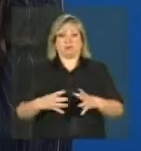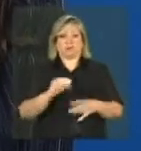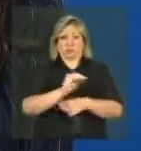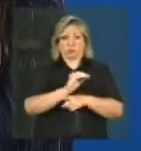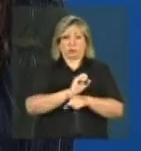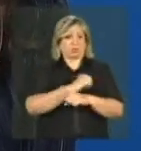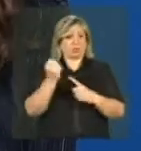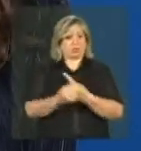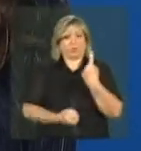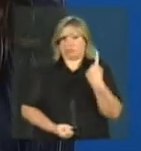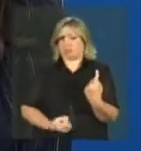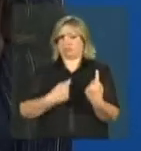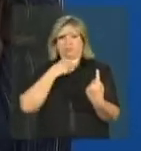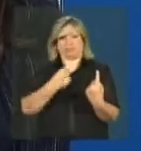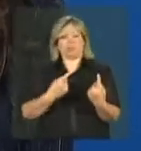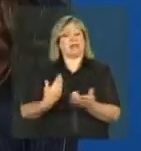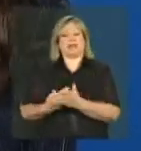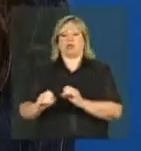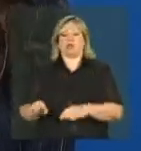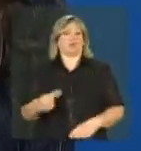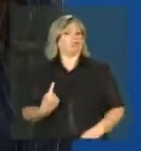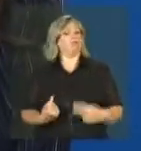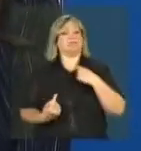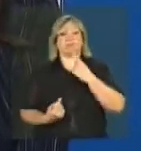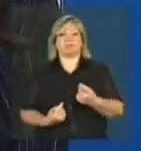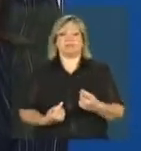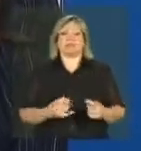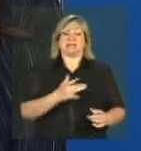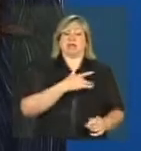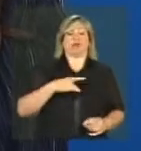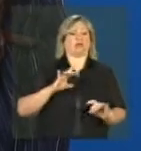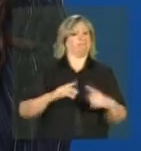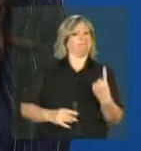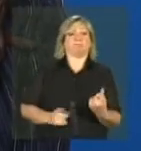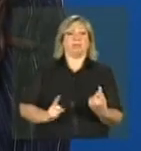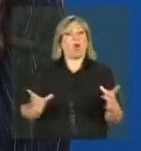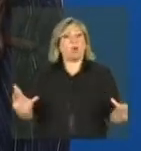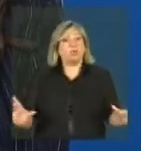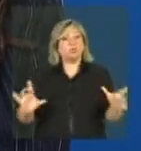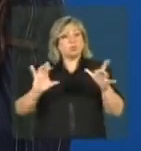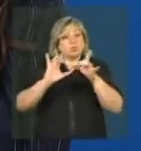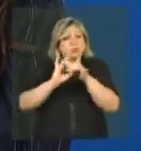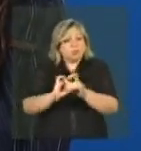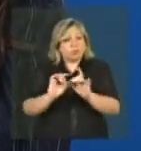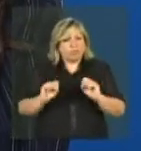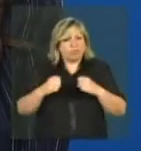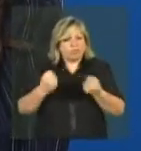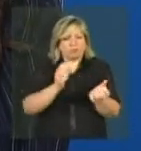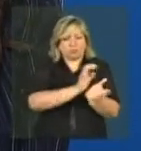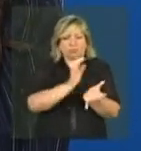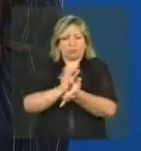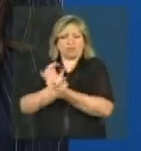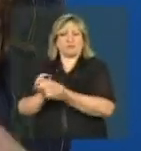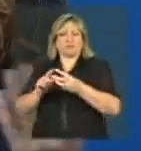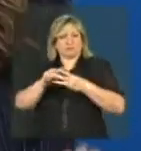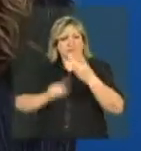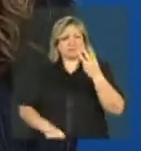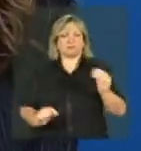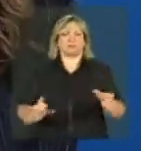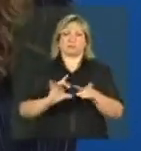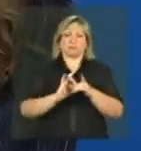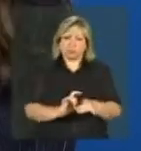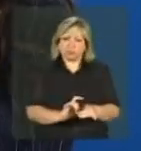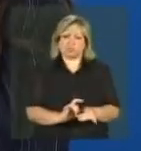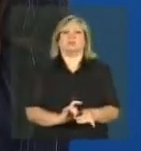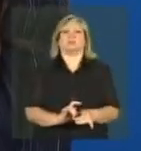não vai dar conta, nem a educação sozinha, nem a saúde sozinha. Então, por isso, a necessidade do fortalecimento desse comitê gestor, para que, como a Ana